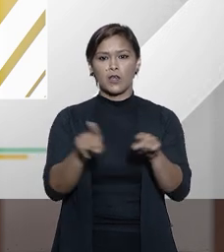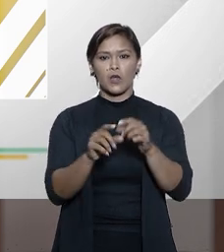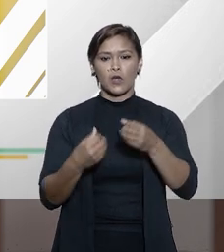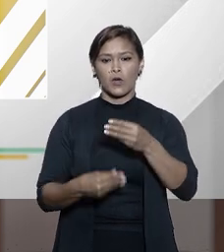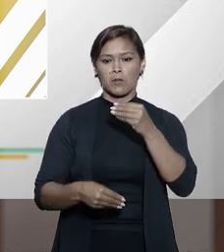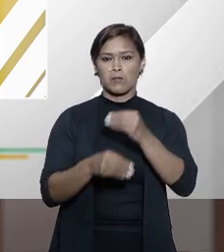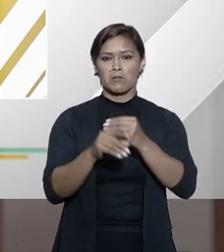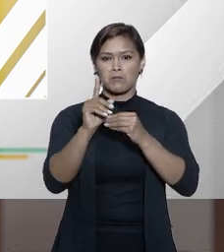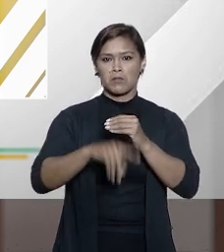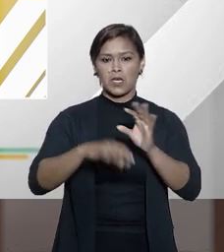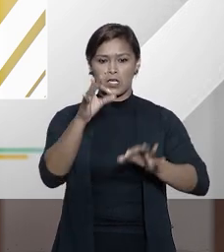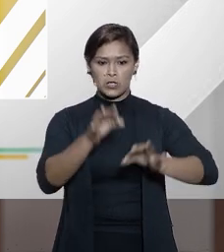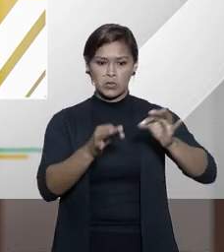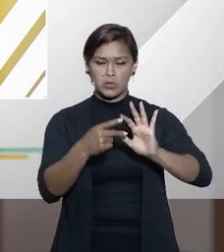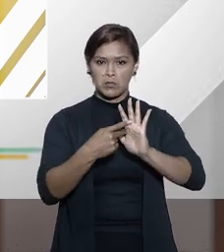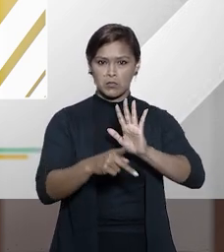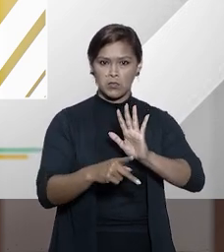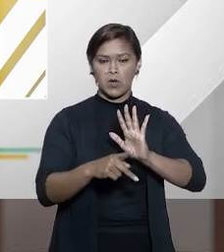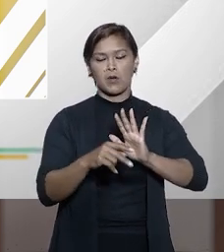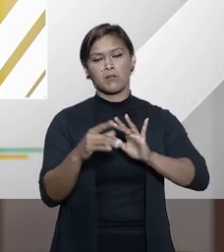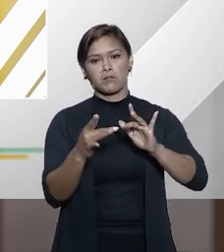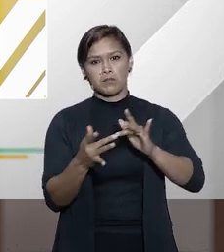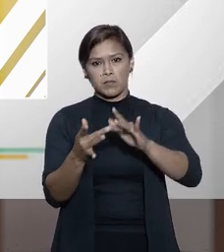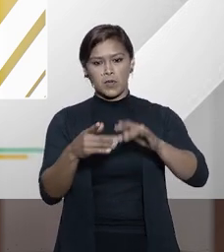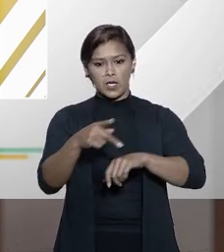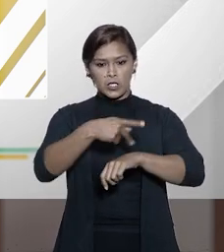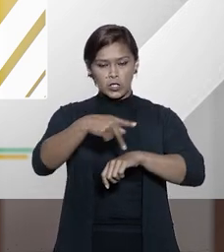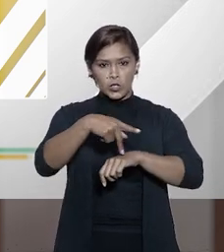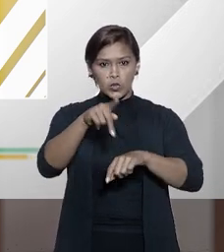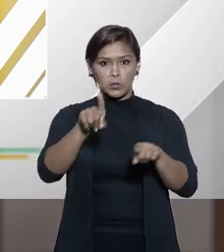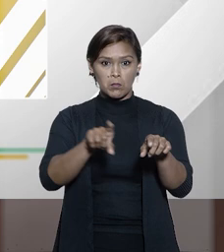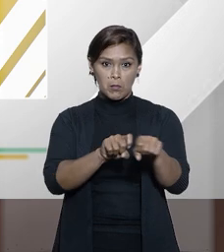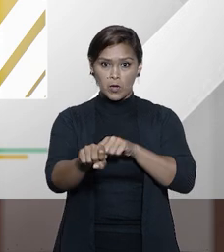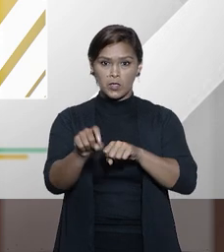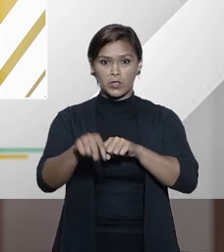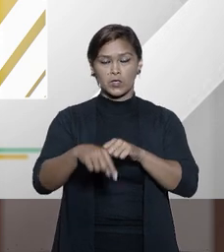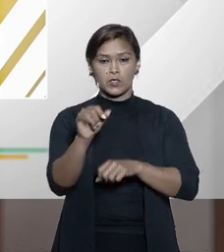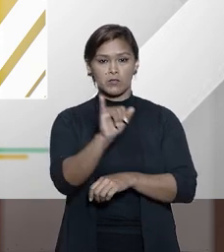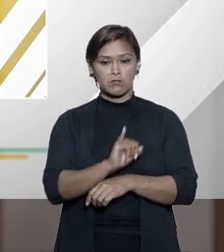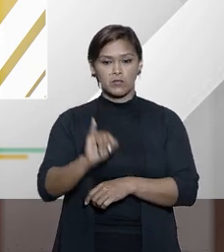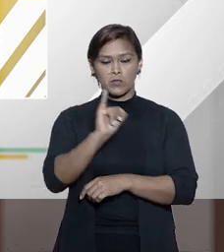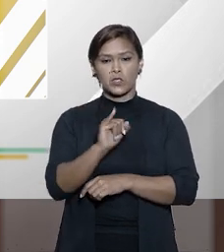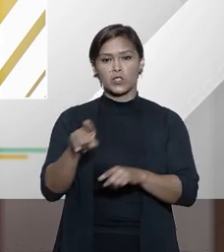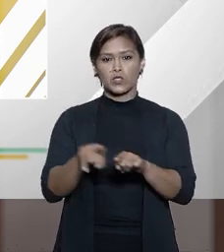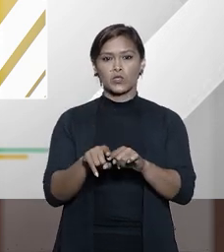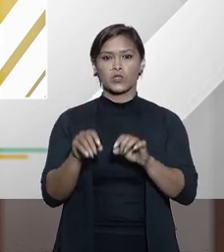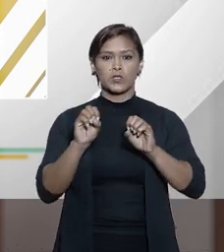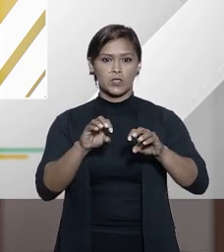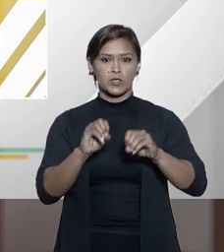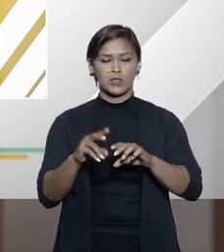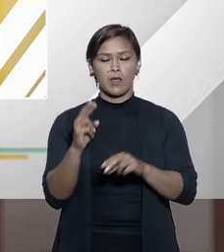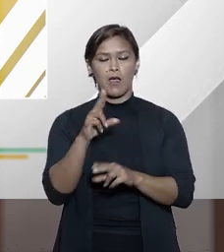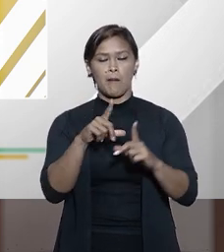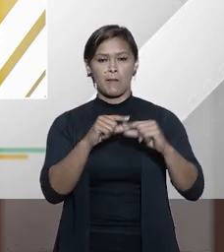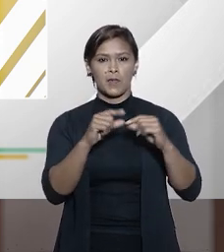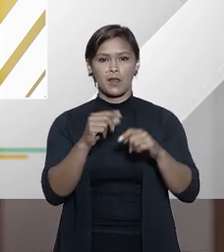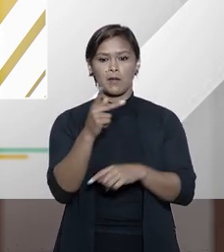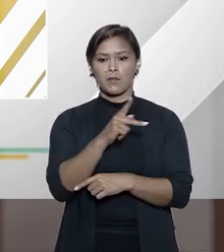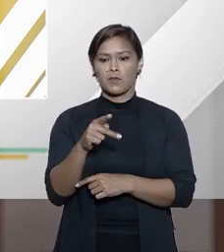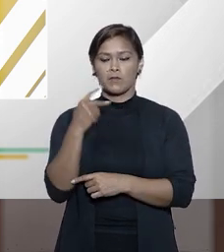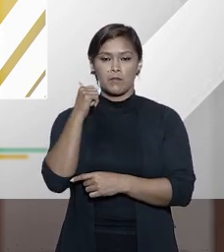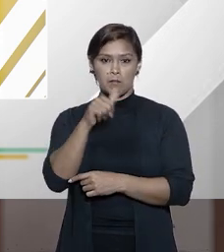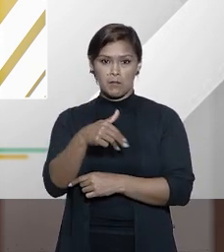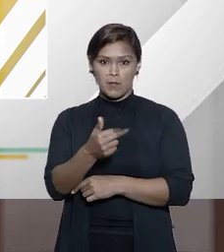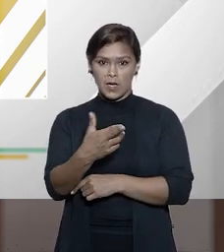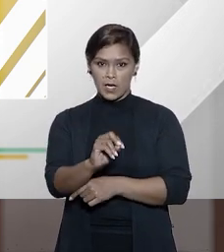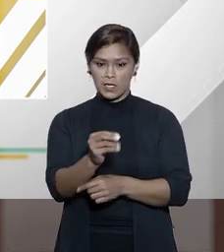Cooperação Jurídica Internacional na graduação e na pós-graduação de uma instituição de ensino em Brasília. Professora Maria